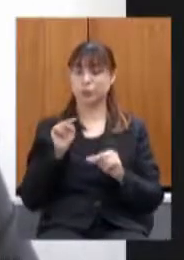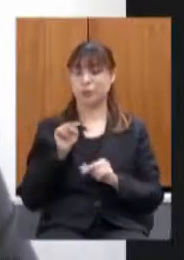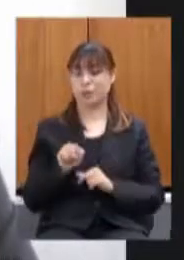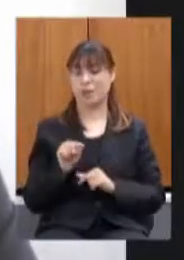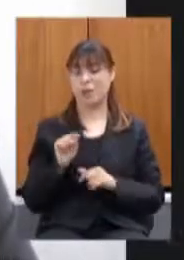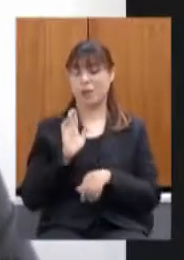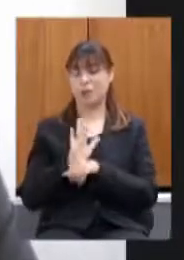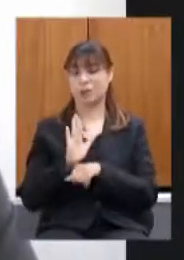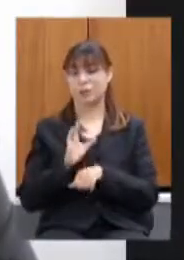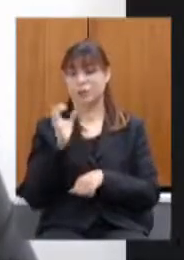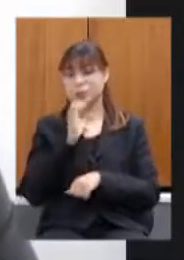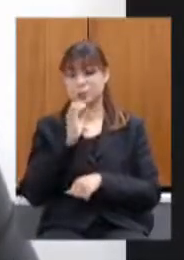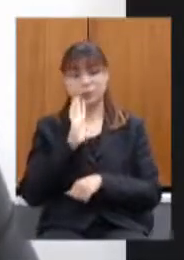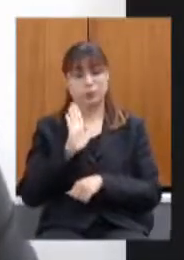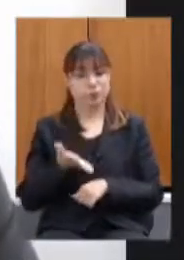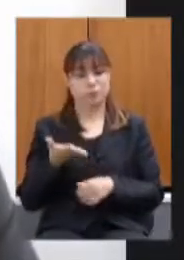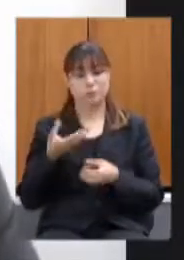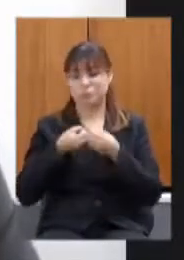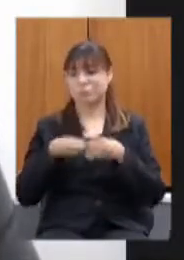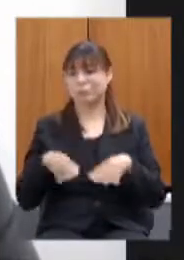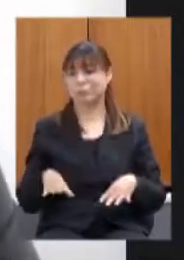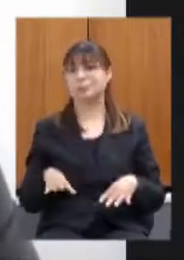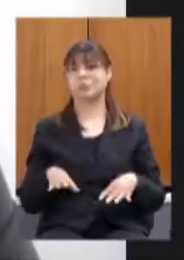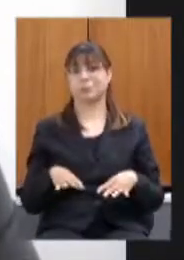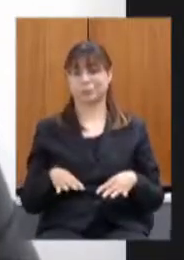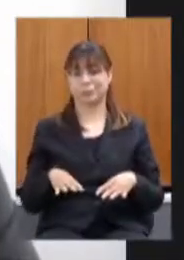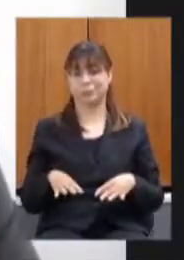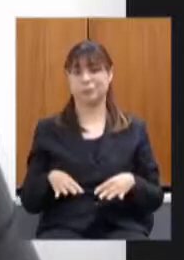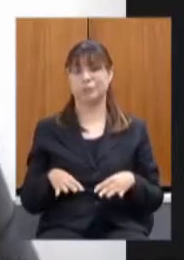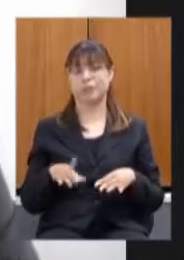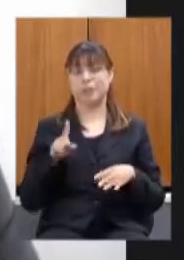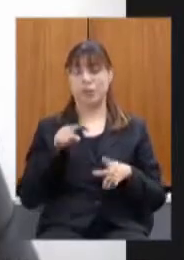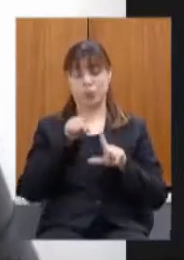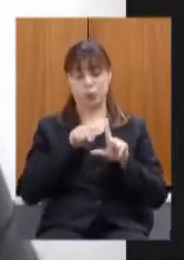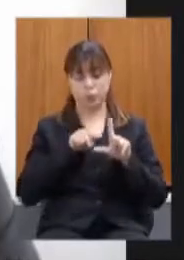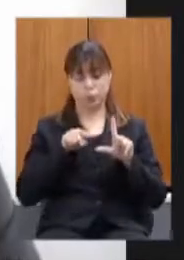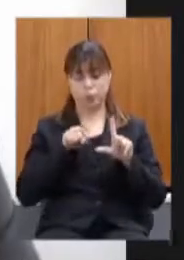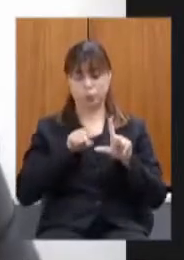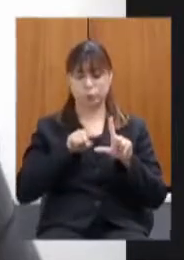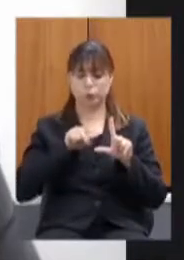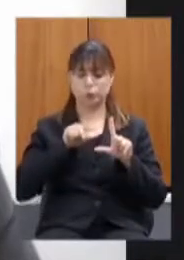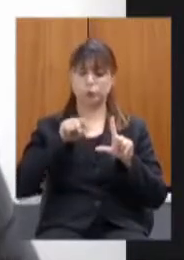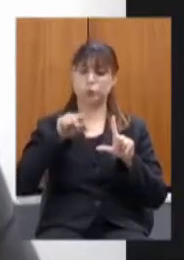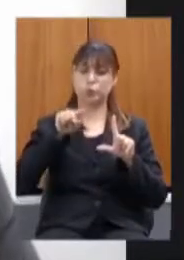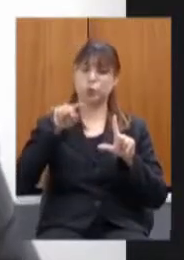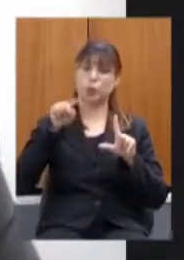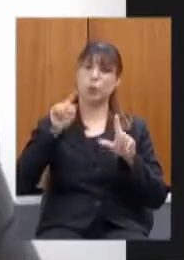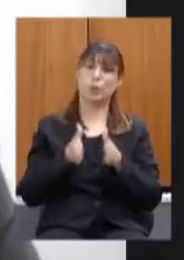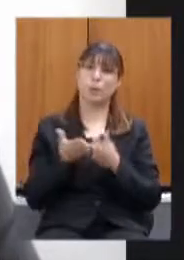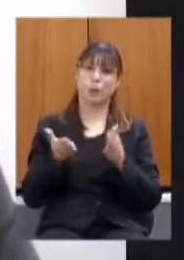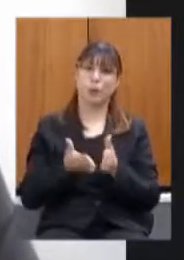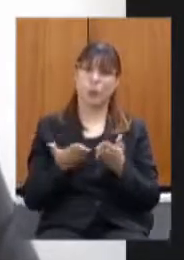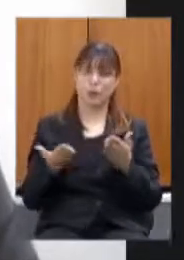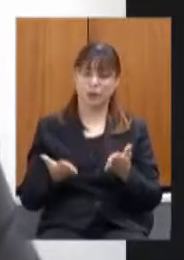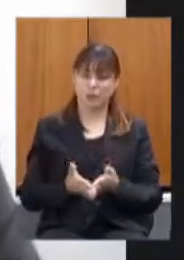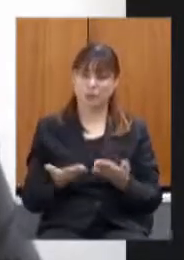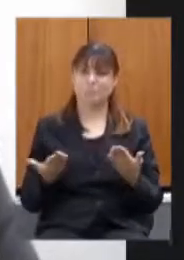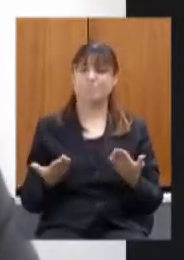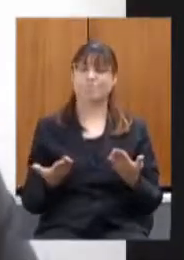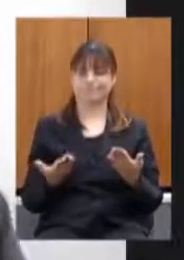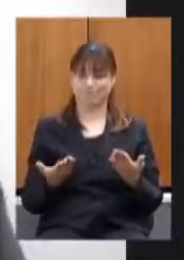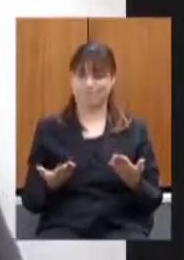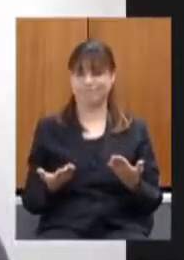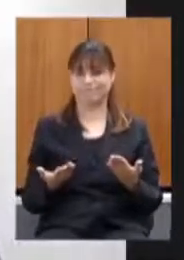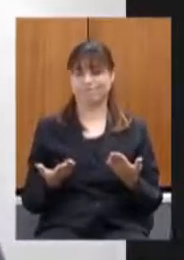trouxe um efeito dramático a curva de crescimento da extrema pobreza e da pobreza está aumentando mas eu